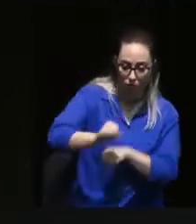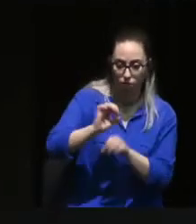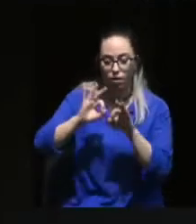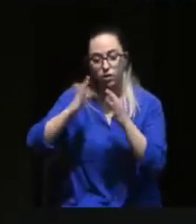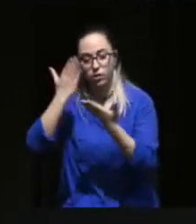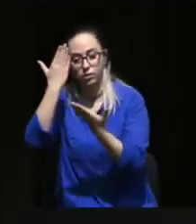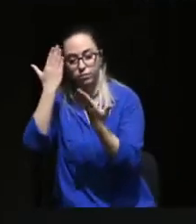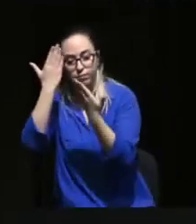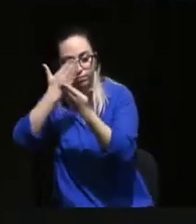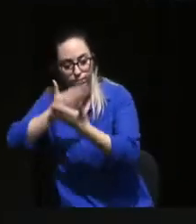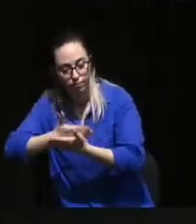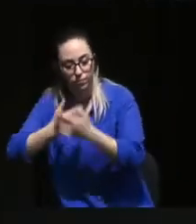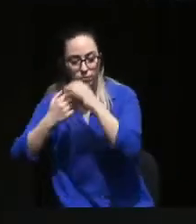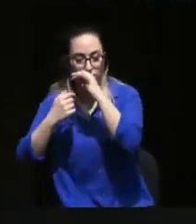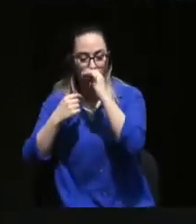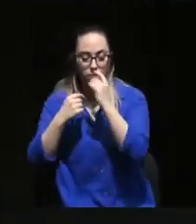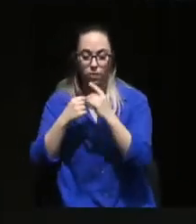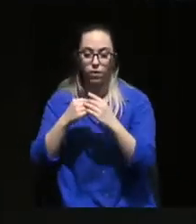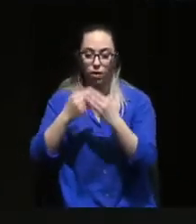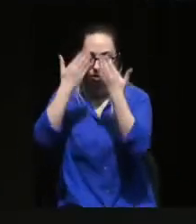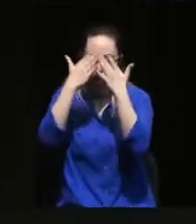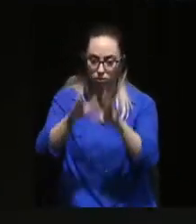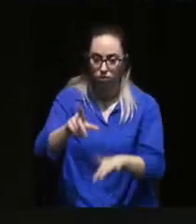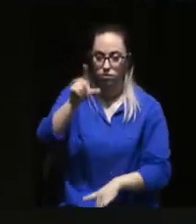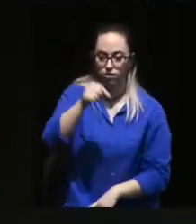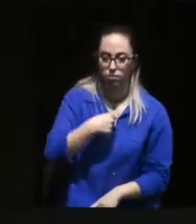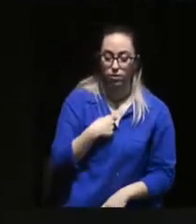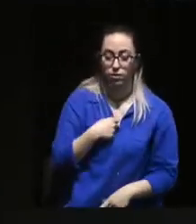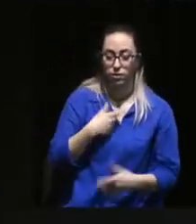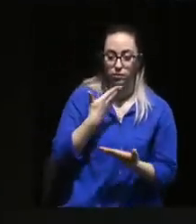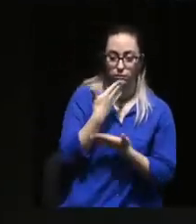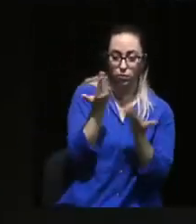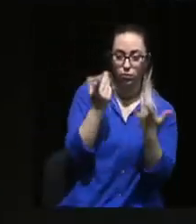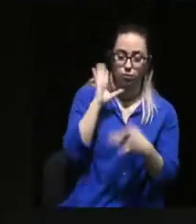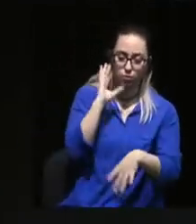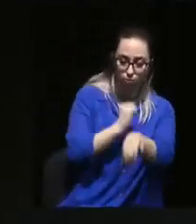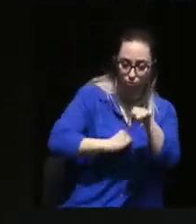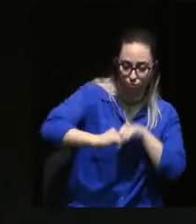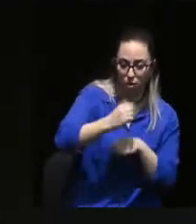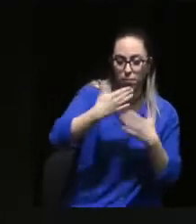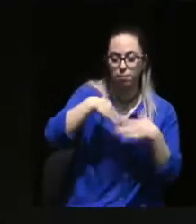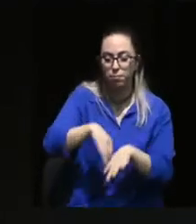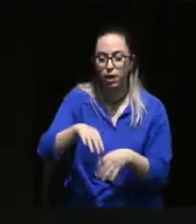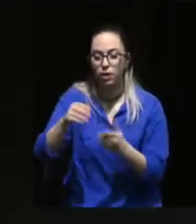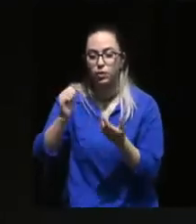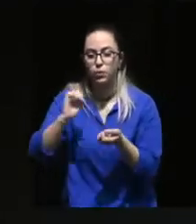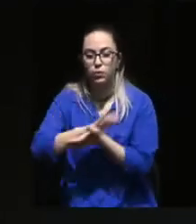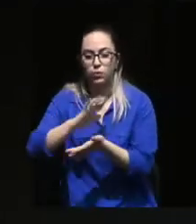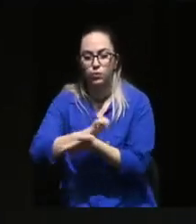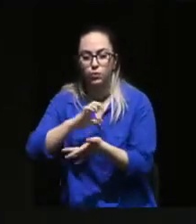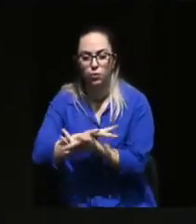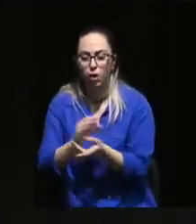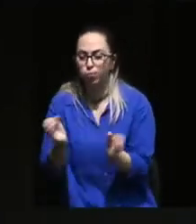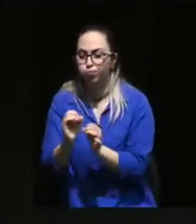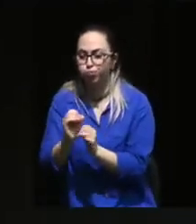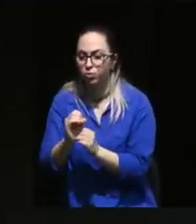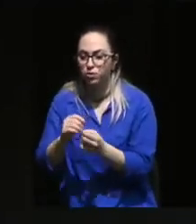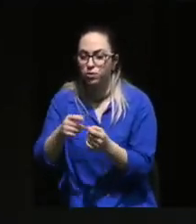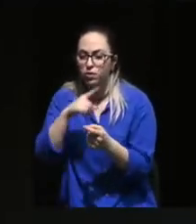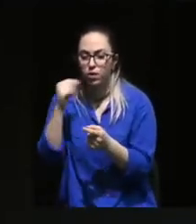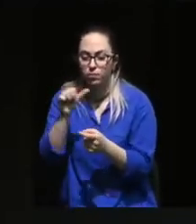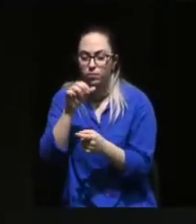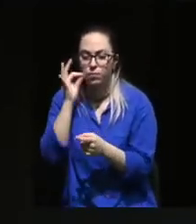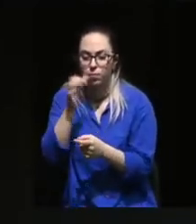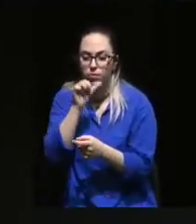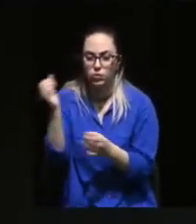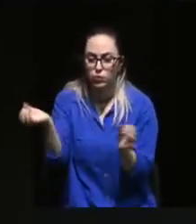o país acordou em censura, os jornais da tarde já indicavam que este jornal não foi visado por qualquer comissão de censura, o país